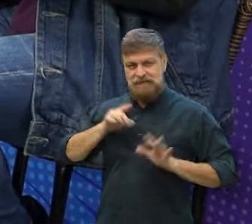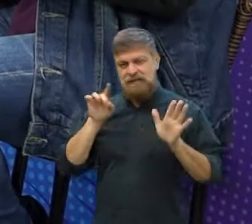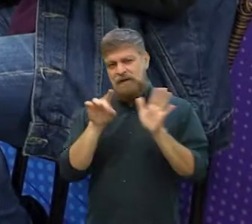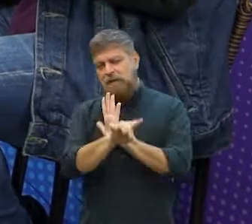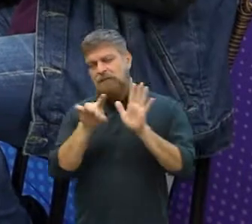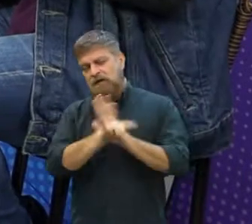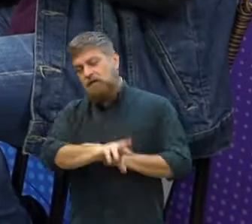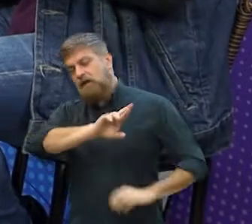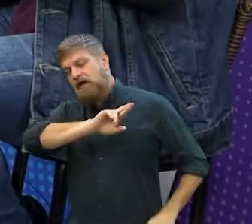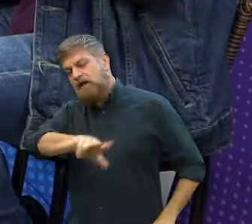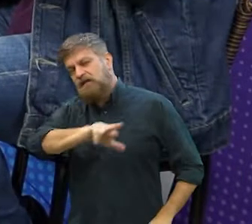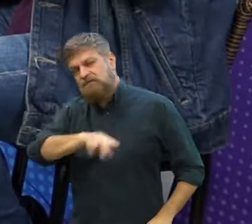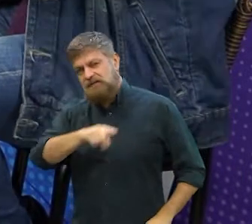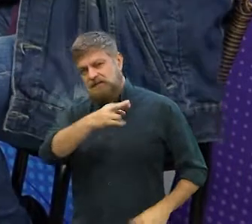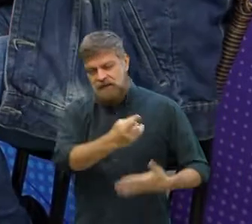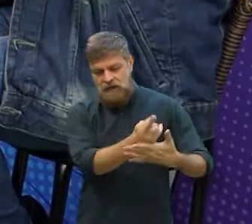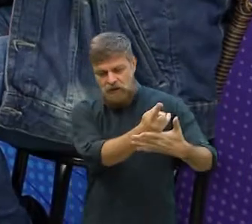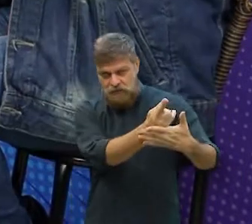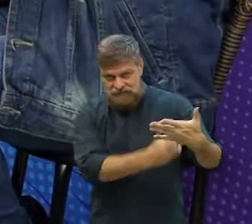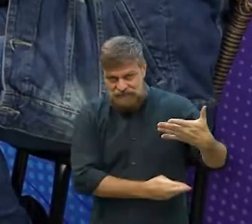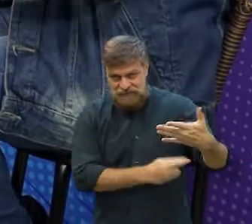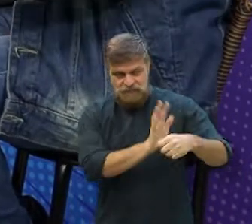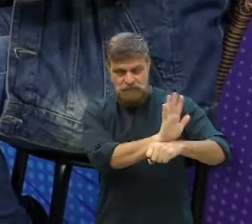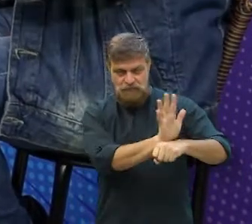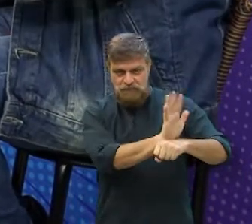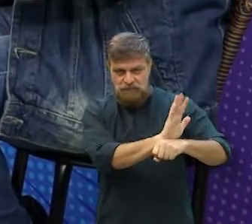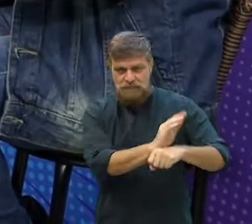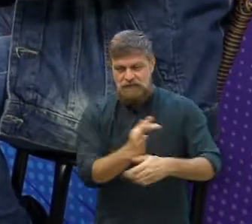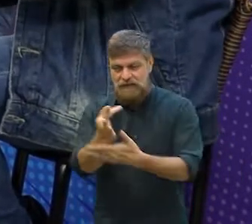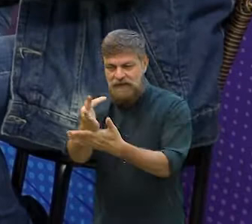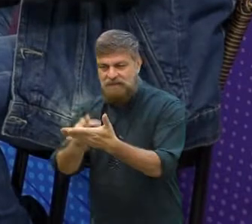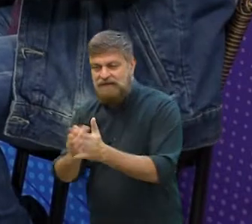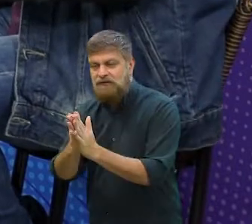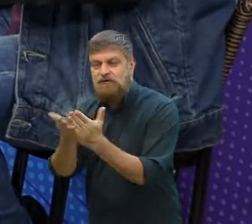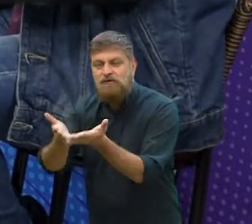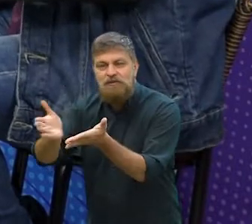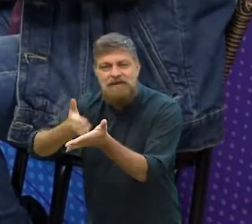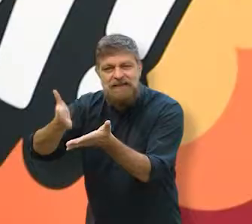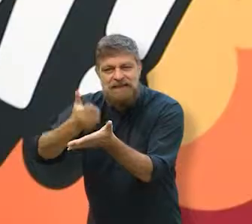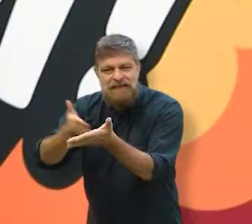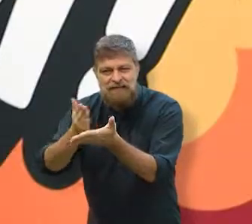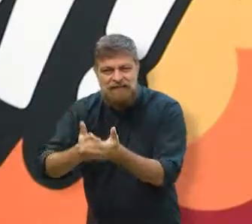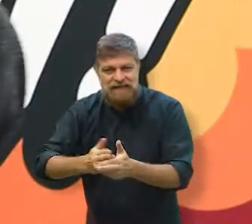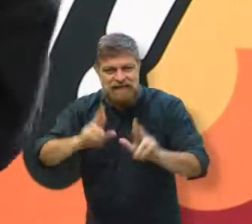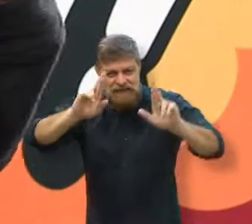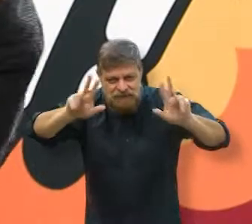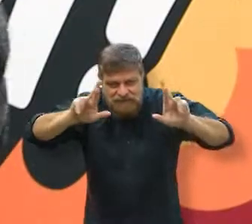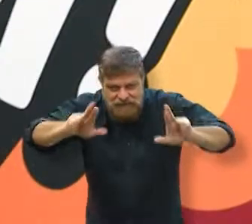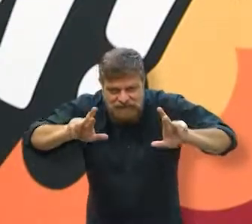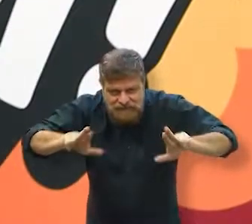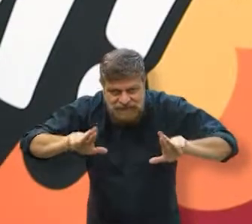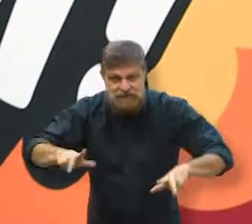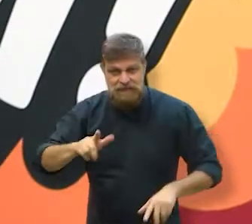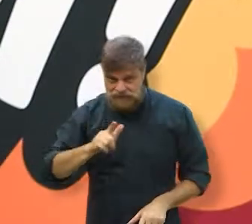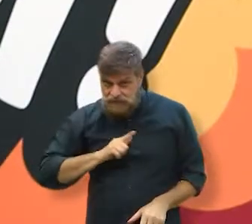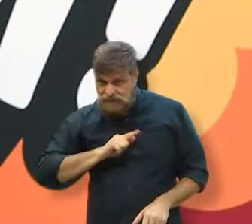diferença entre o seu roteiro do filme e o livro, né? Tem muita diferença?